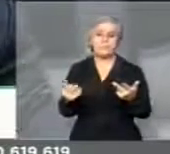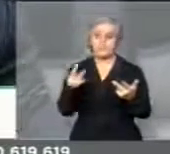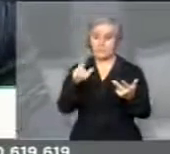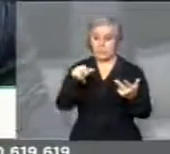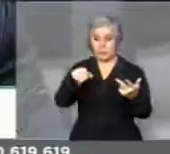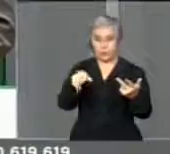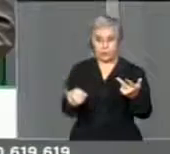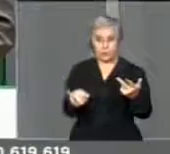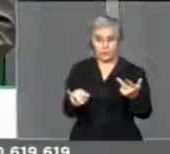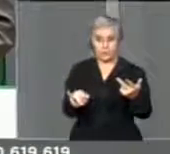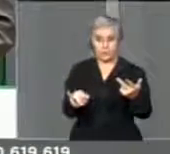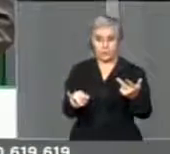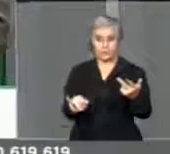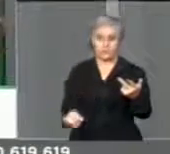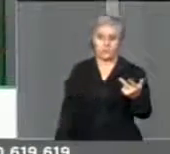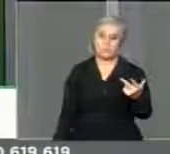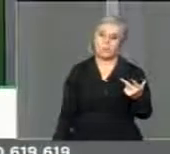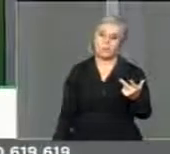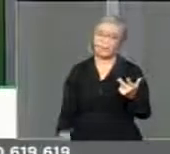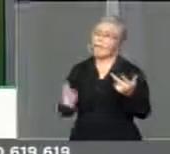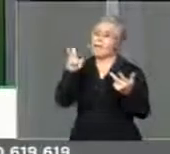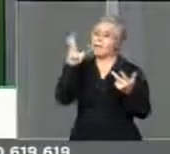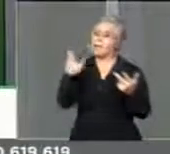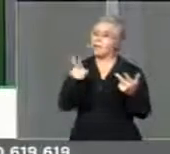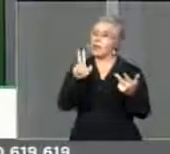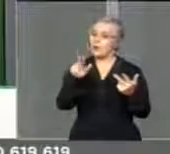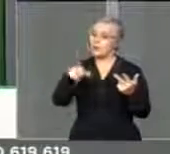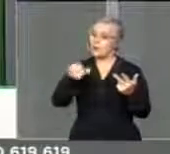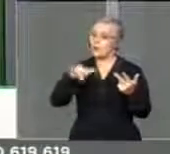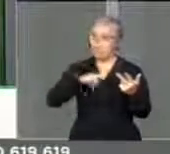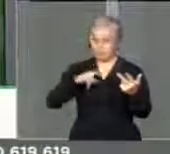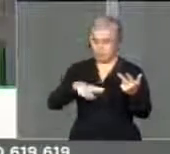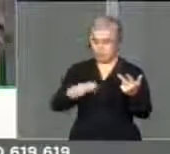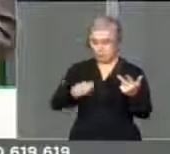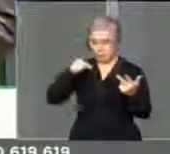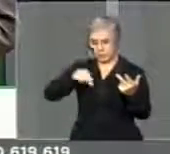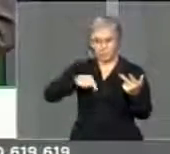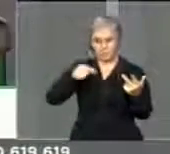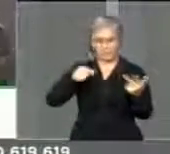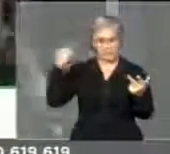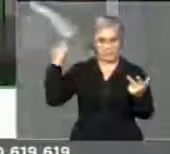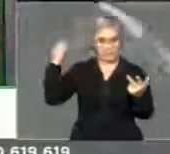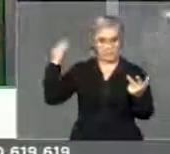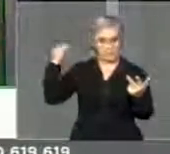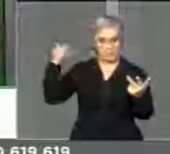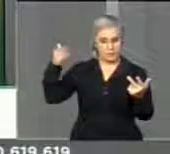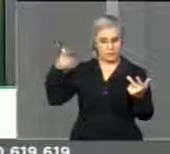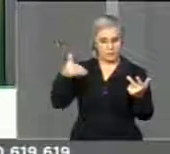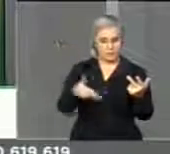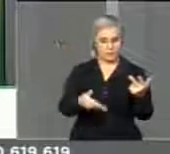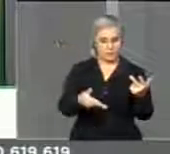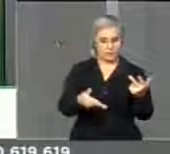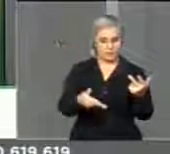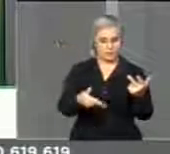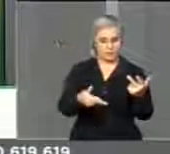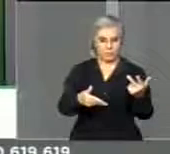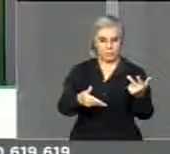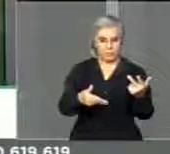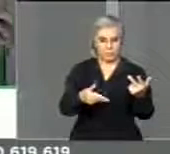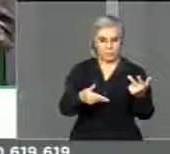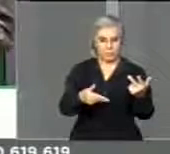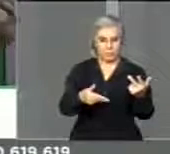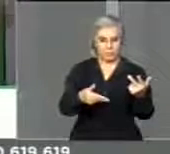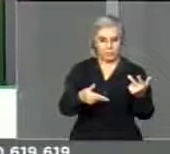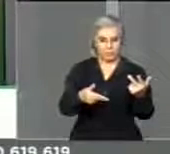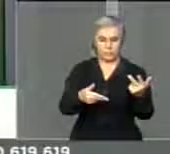UNE, é a mesma UNE que estava aqui quando a sua presidente estadual em São Paulo,